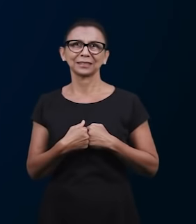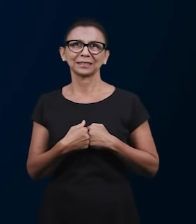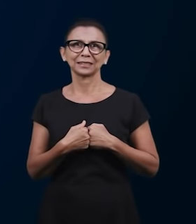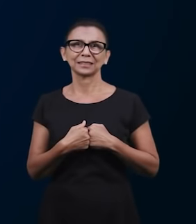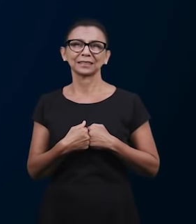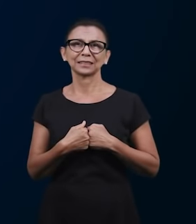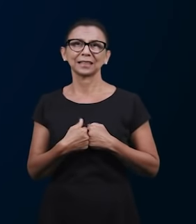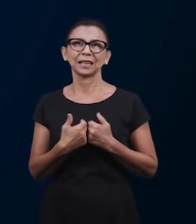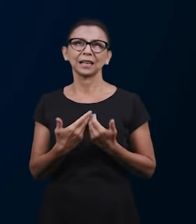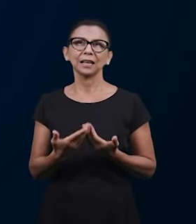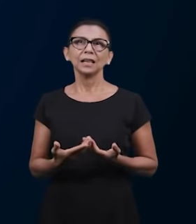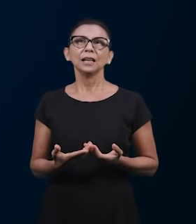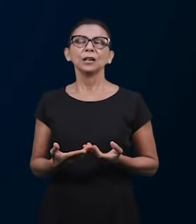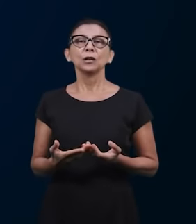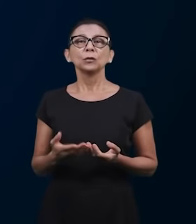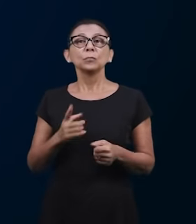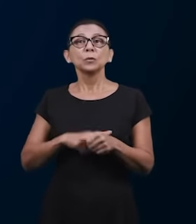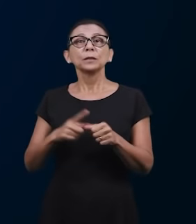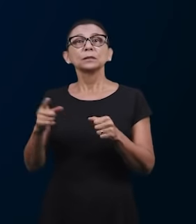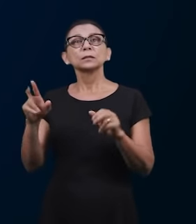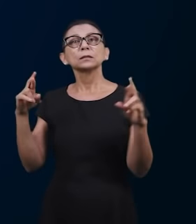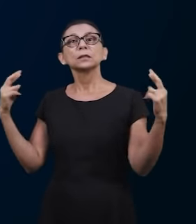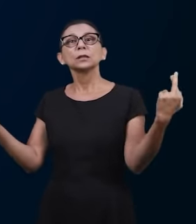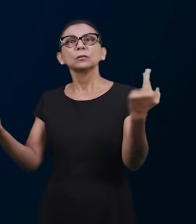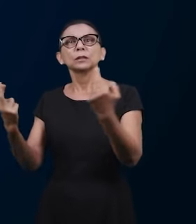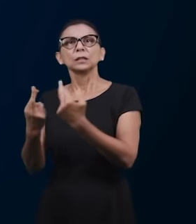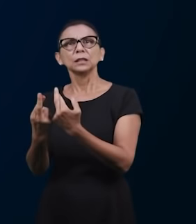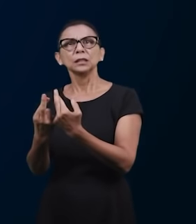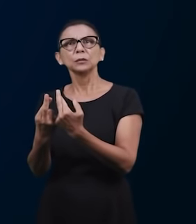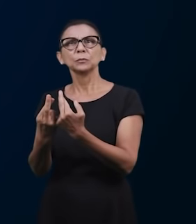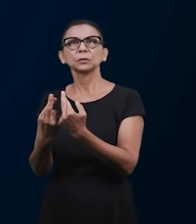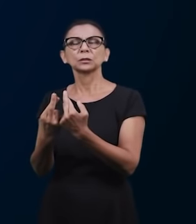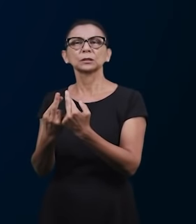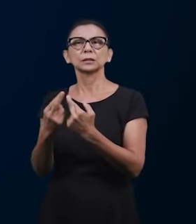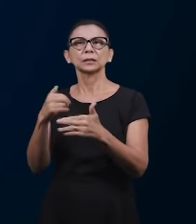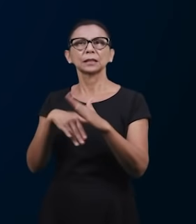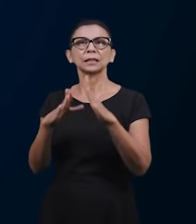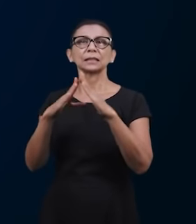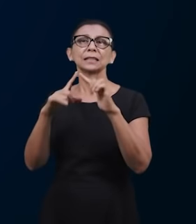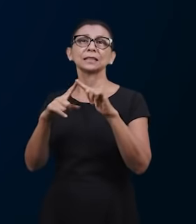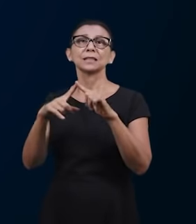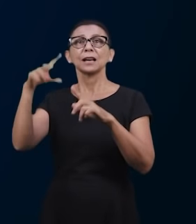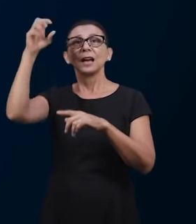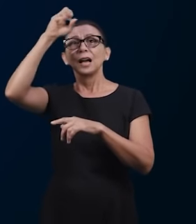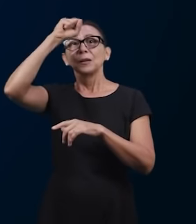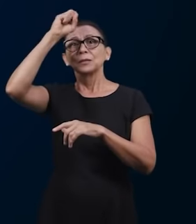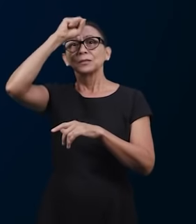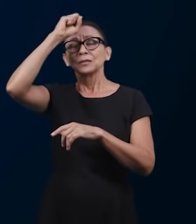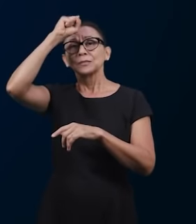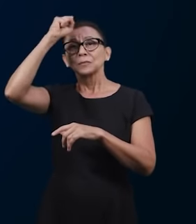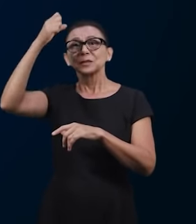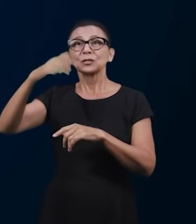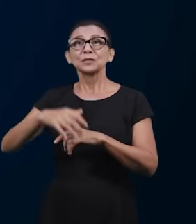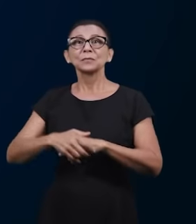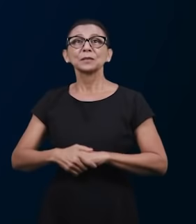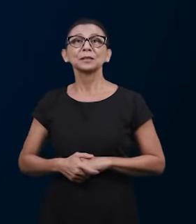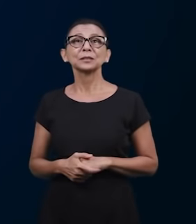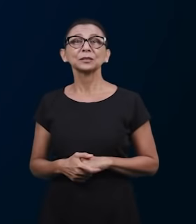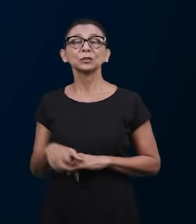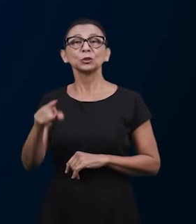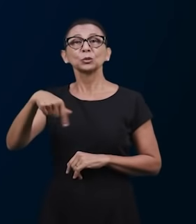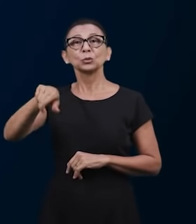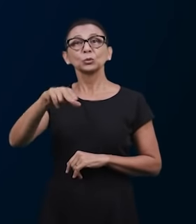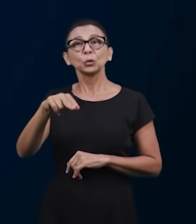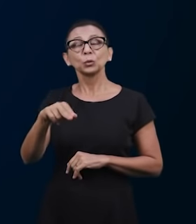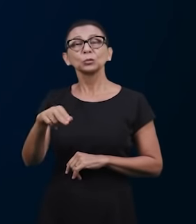extraordinária, já que quando nos reunimos em uma das iglesias, o aprendizagem que deixa cada